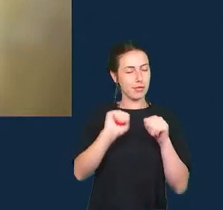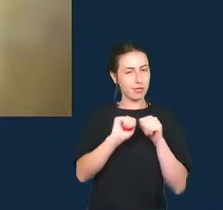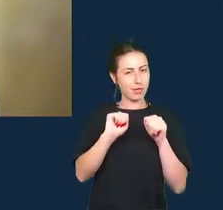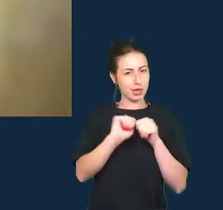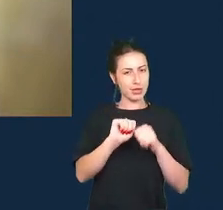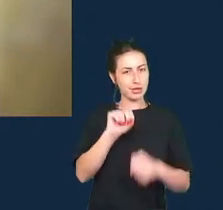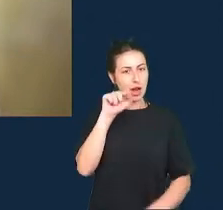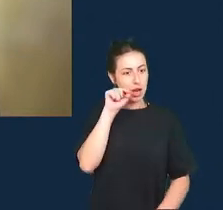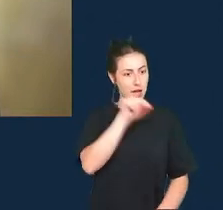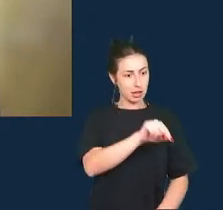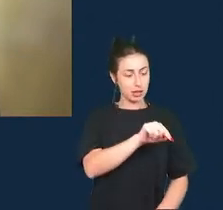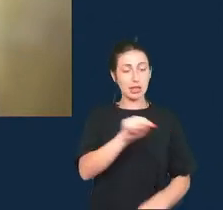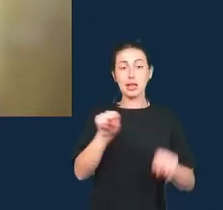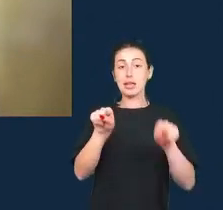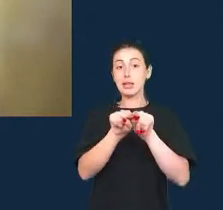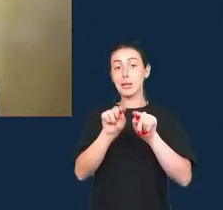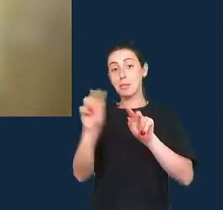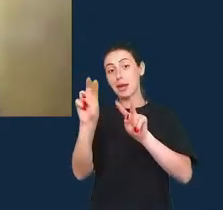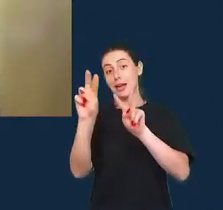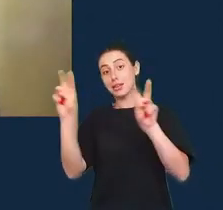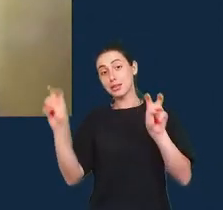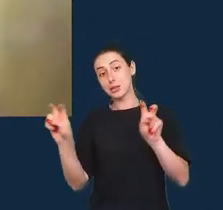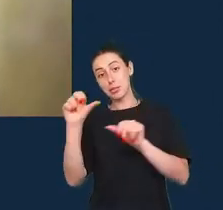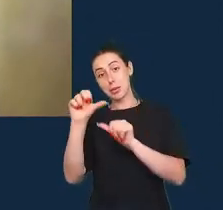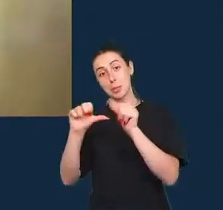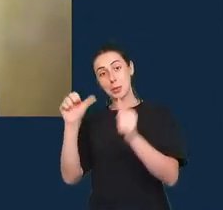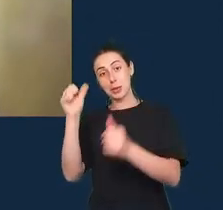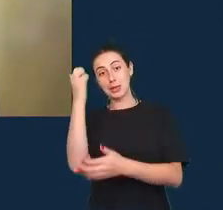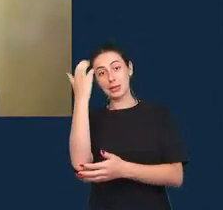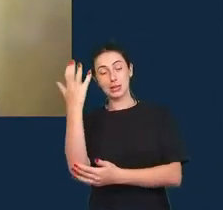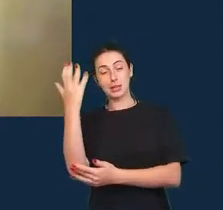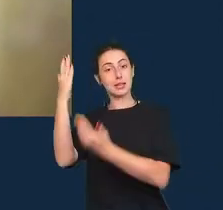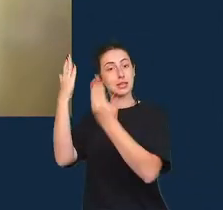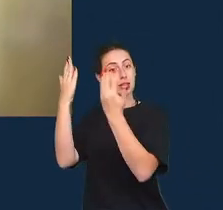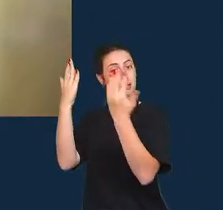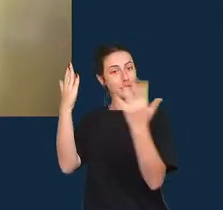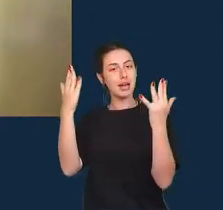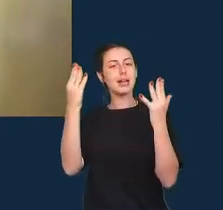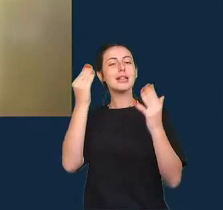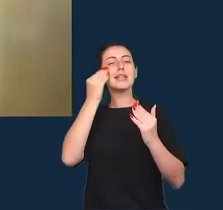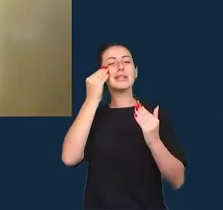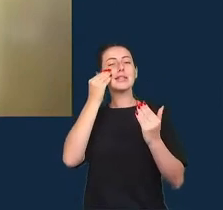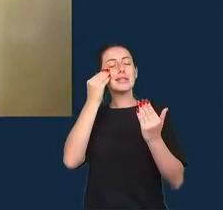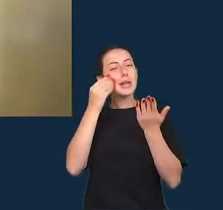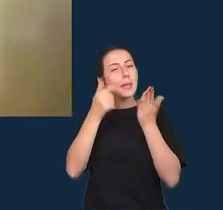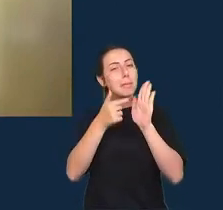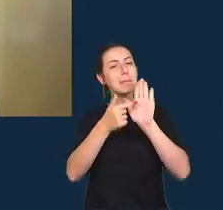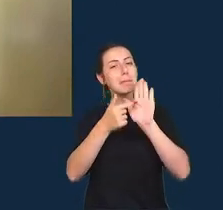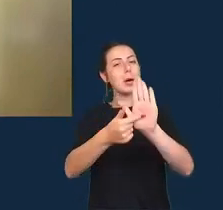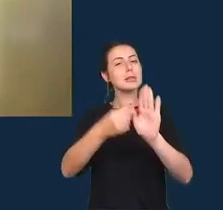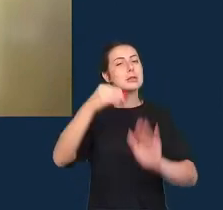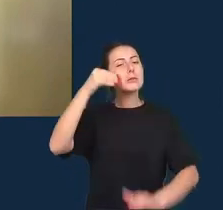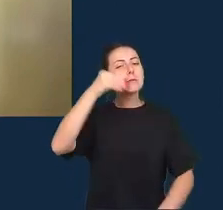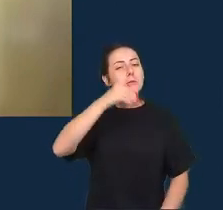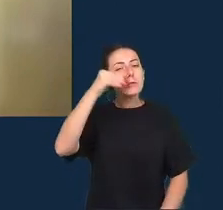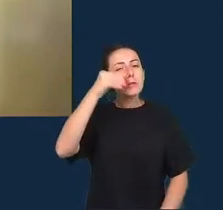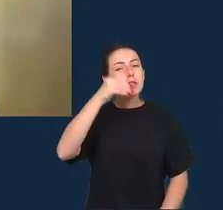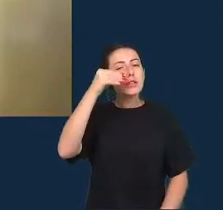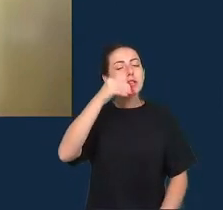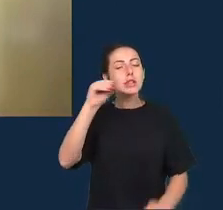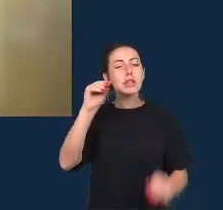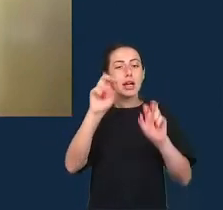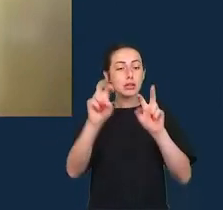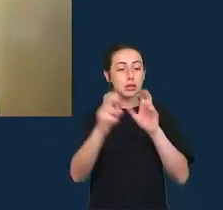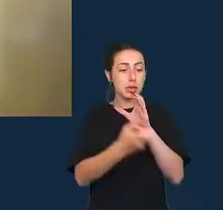mudança climática que é tão contestada é construir um entendimento melhor da fragilidade da criação dos fatos e